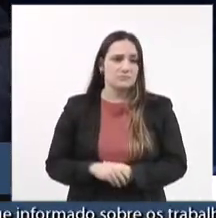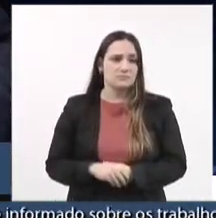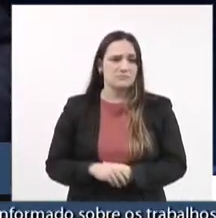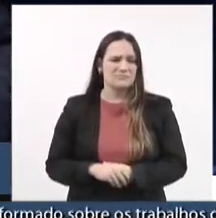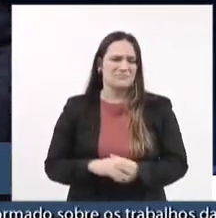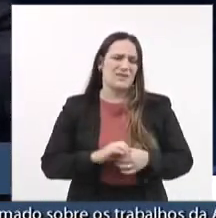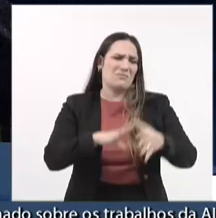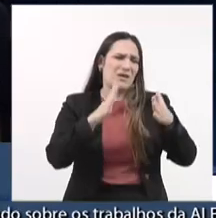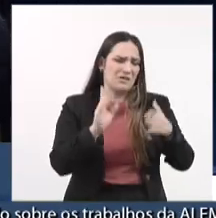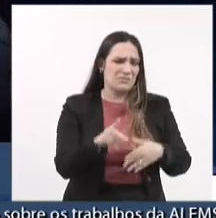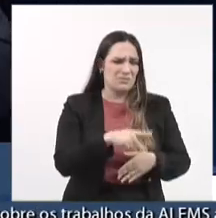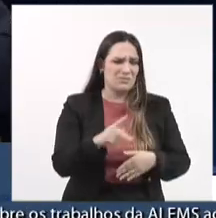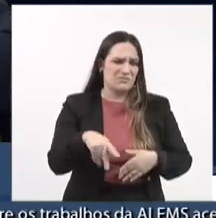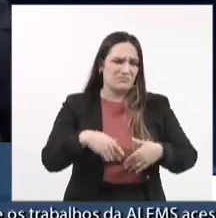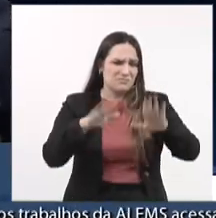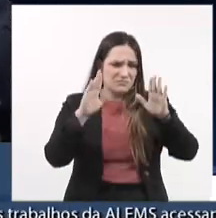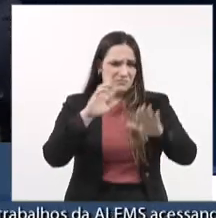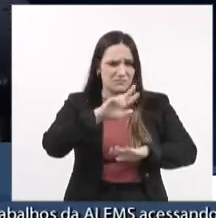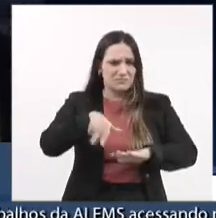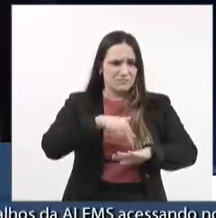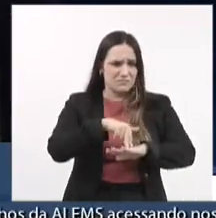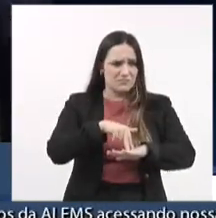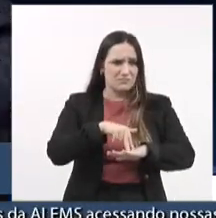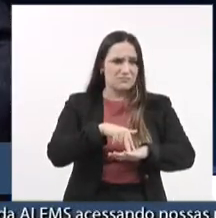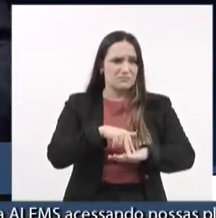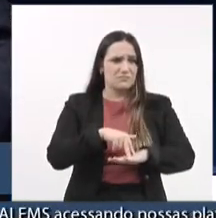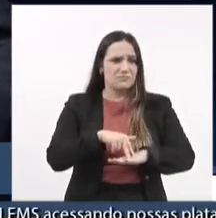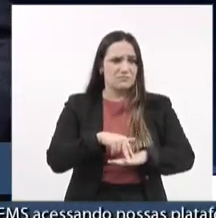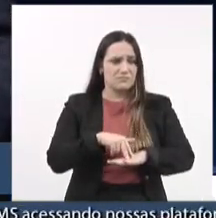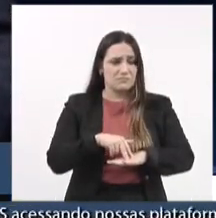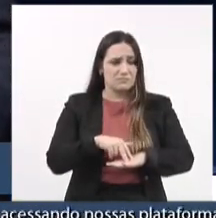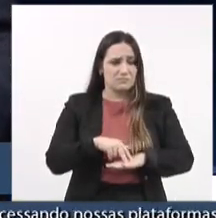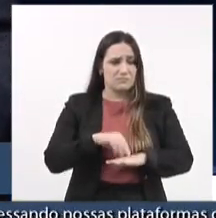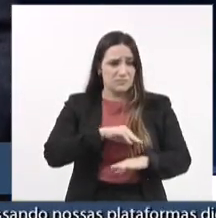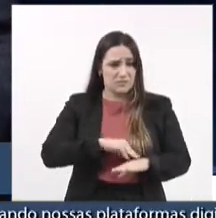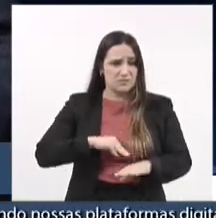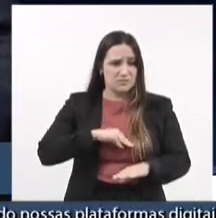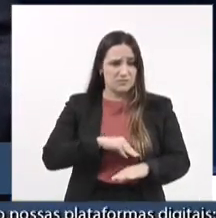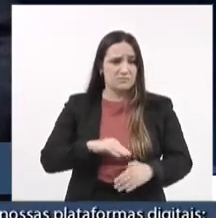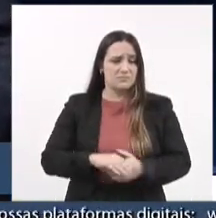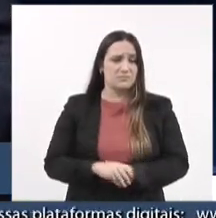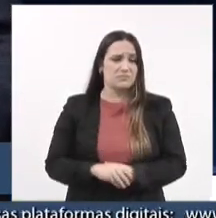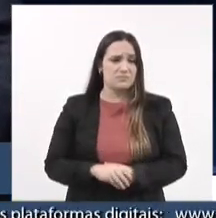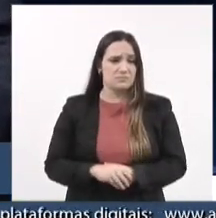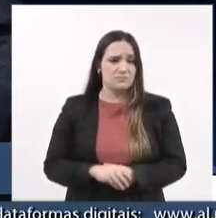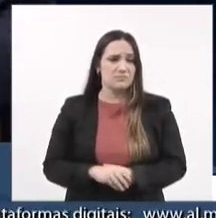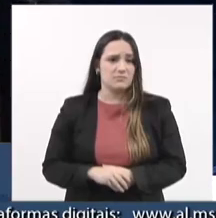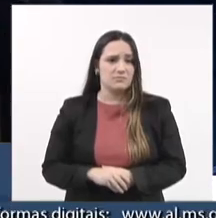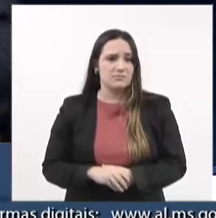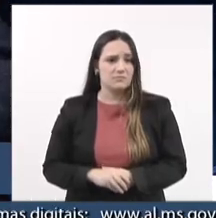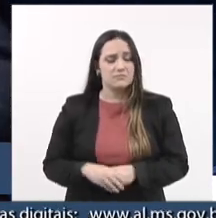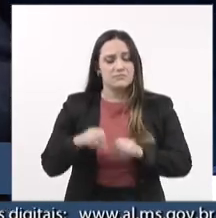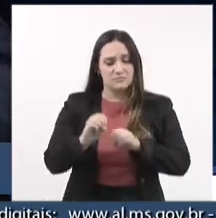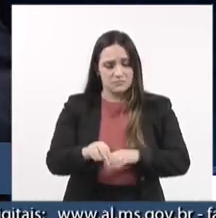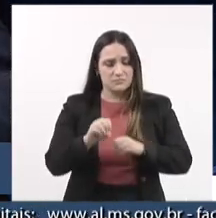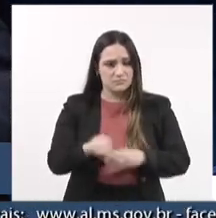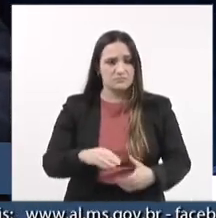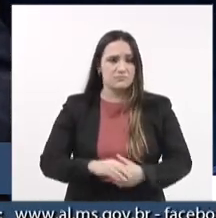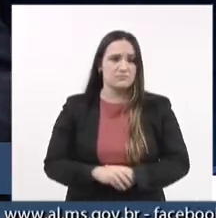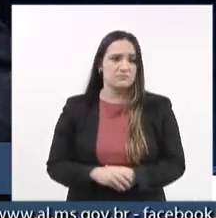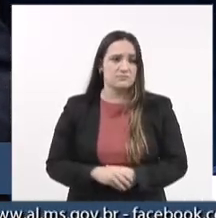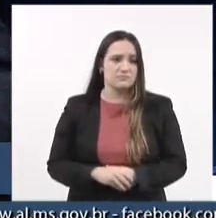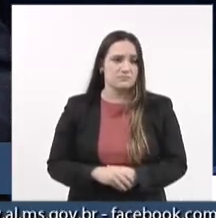professora exercer o seu ministério de educadora